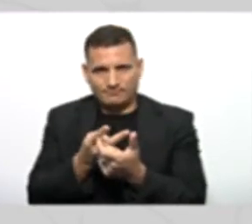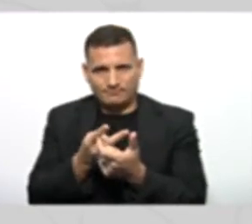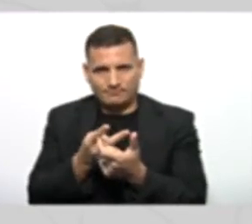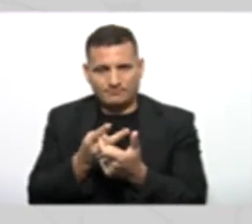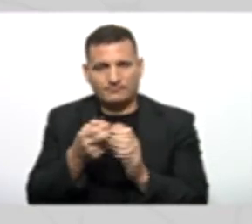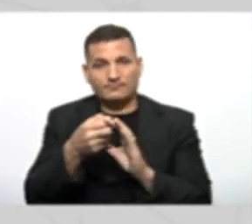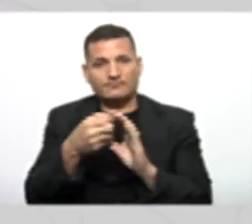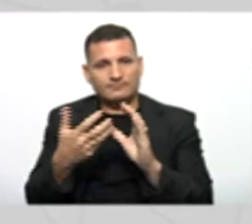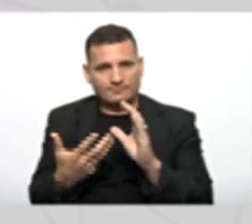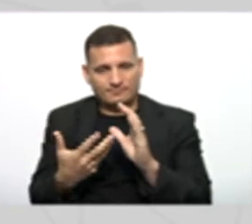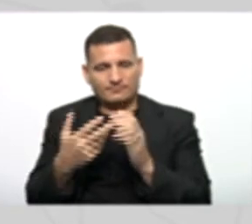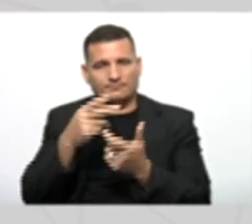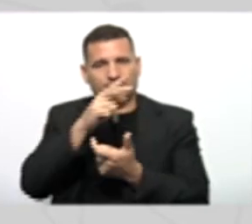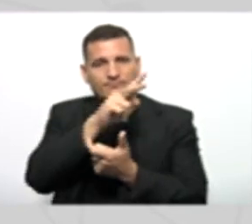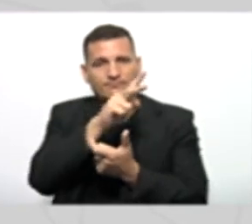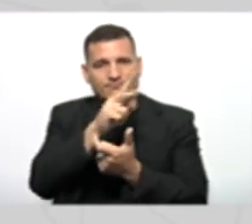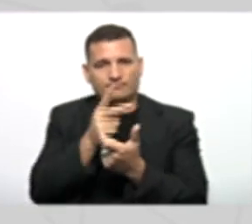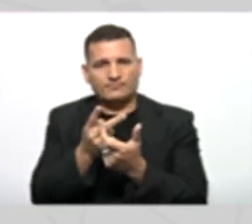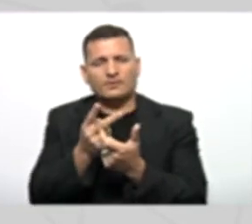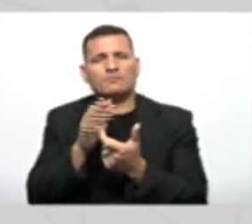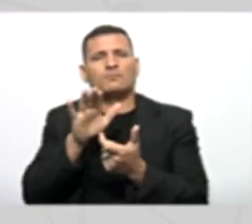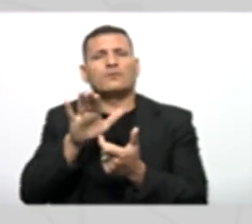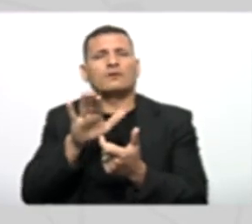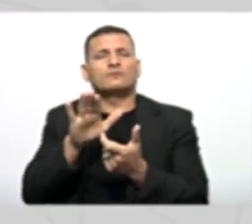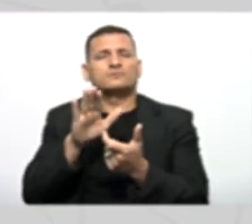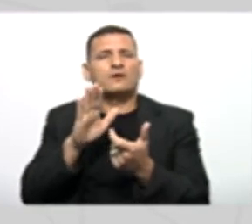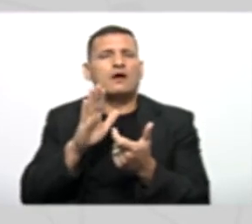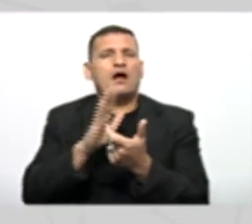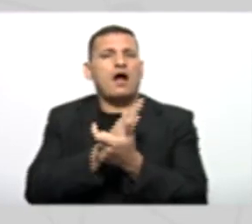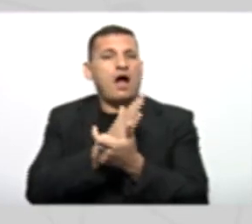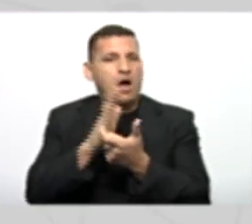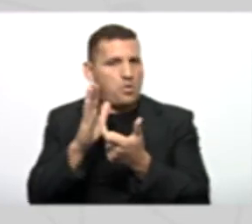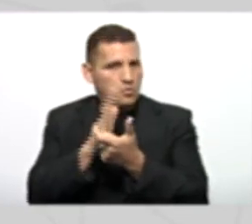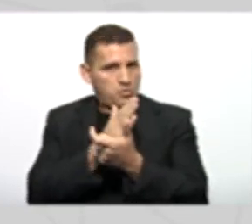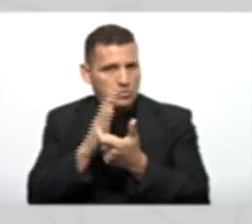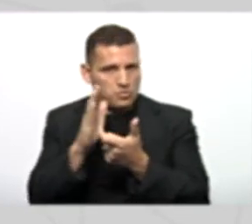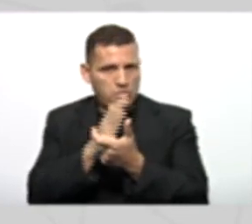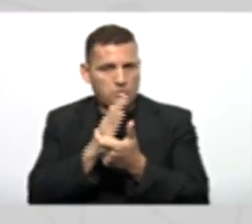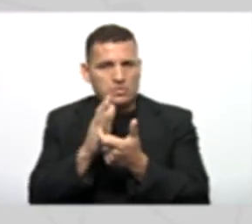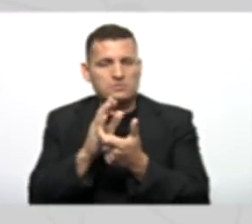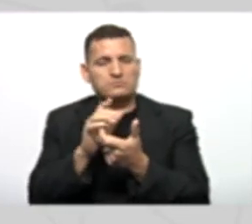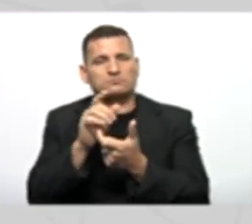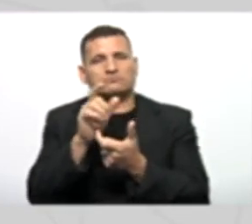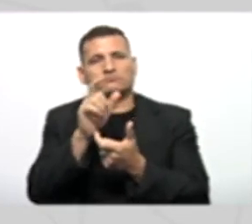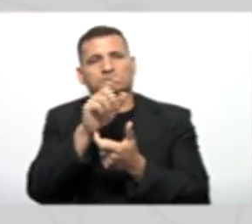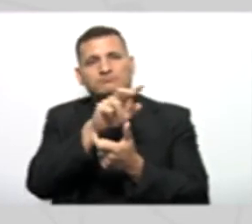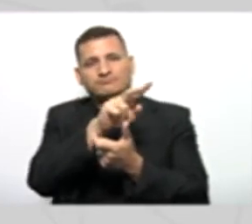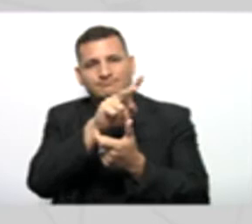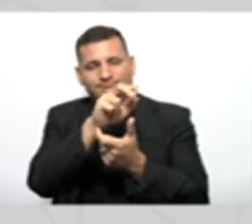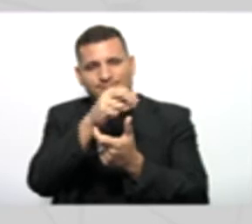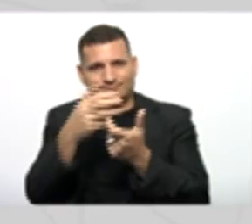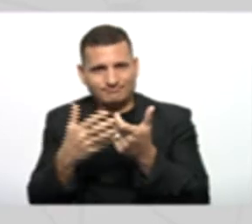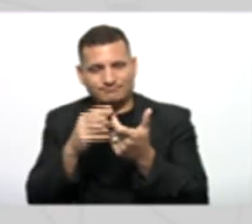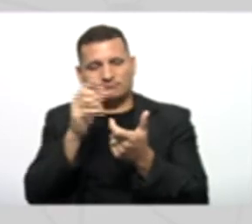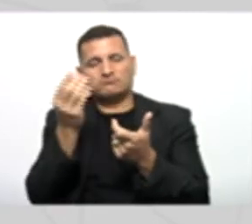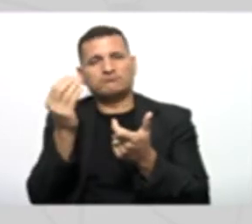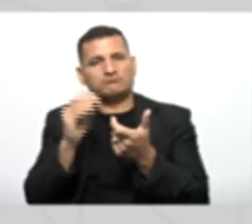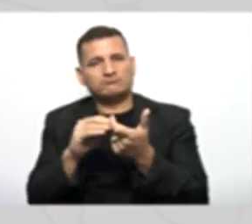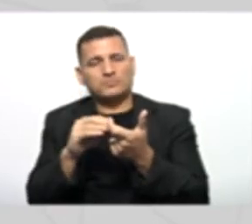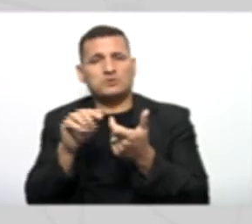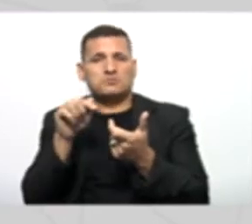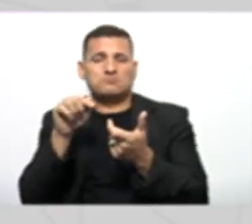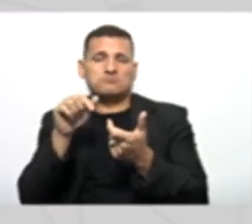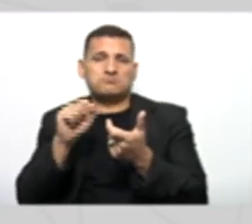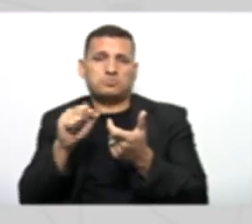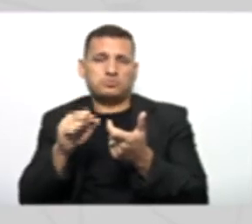que algumas Daquelas características Que foram herdadas Talvez A classe filha Pode querer Modificá-la Ou seja Digamos que ela